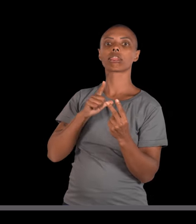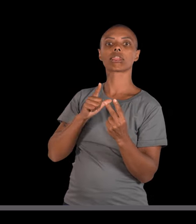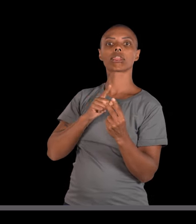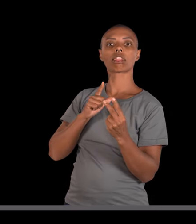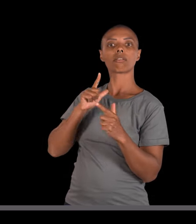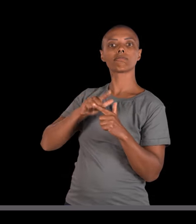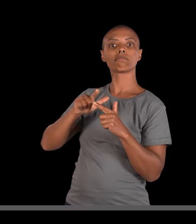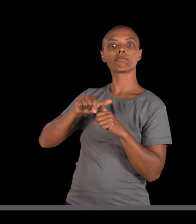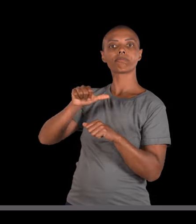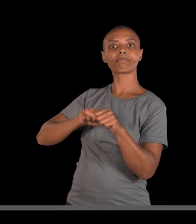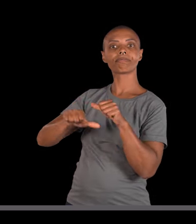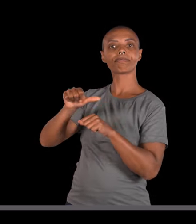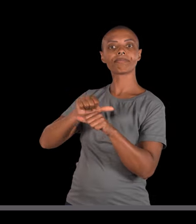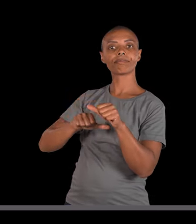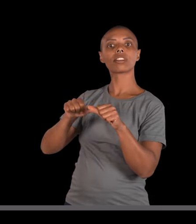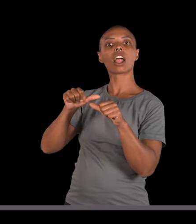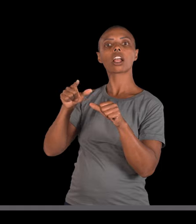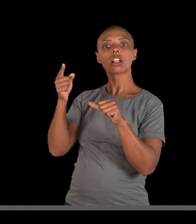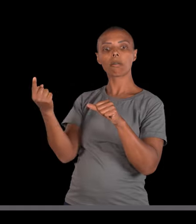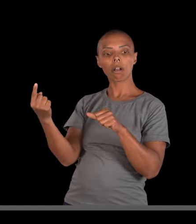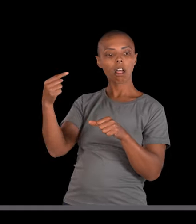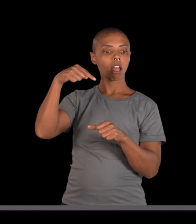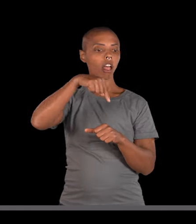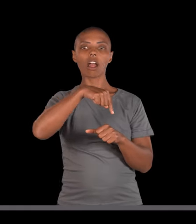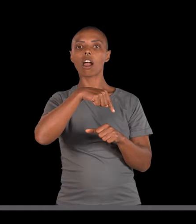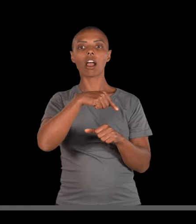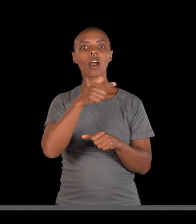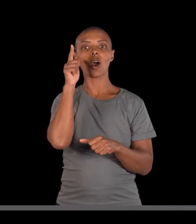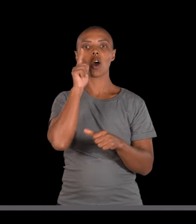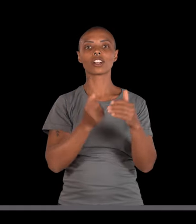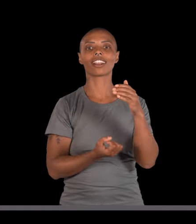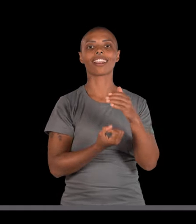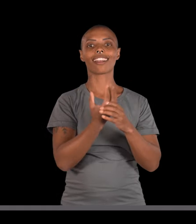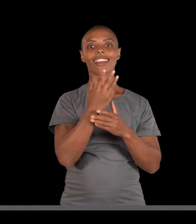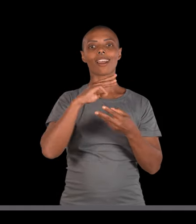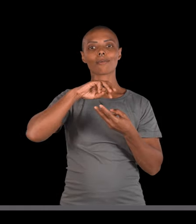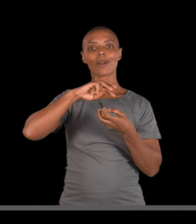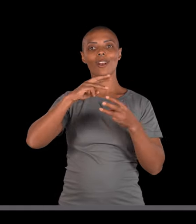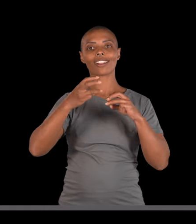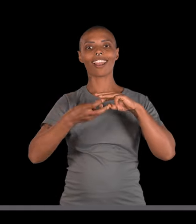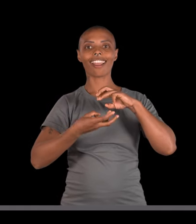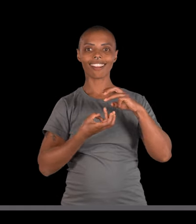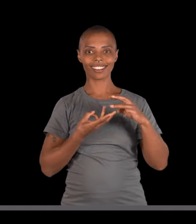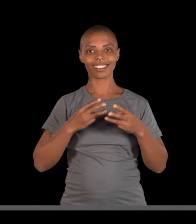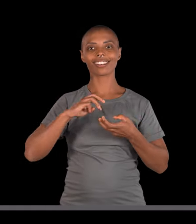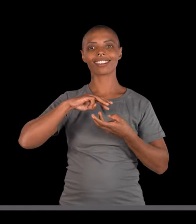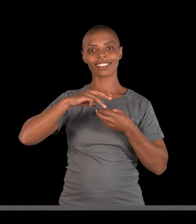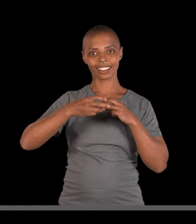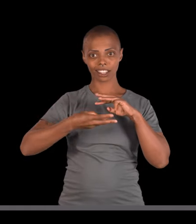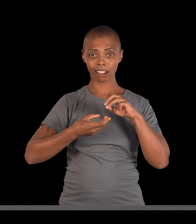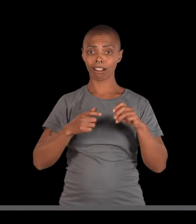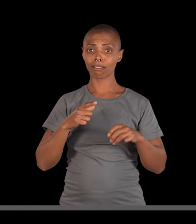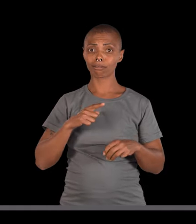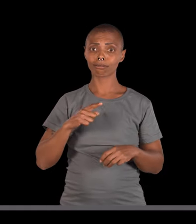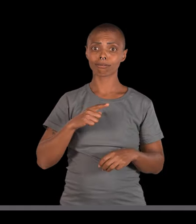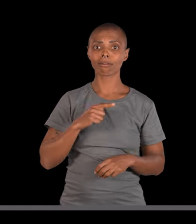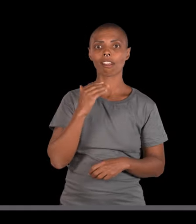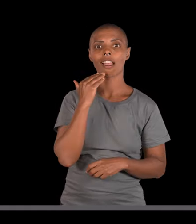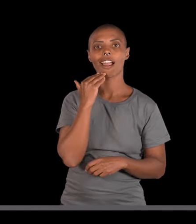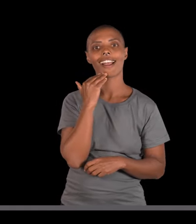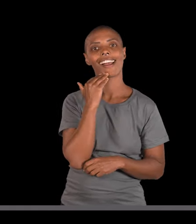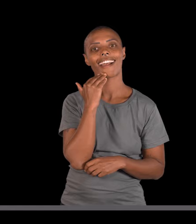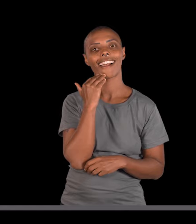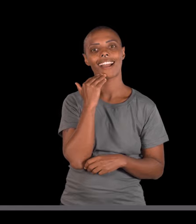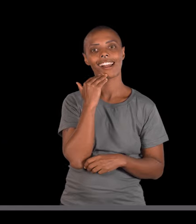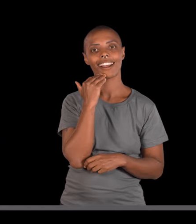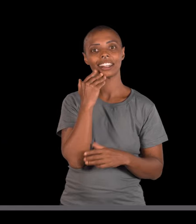mutante ele não traz a informação correta para a formação dessa proteína. Ela vai ficar com defeito. Vai ficar